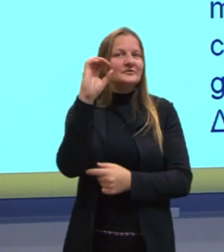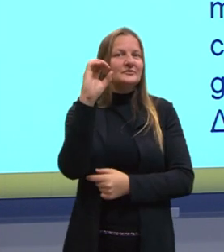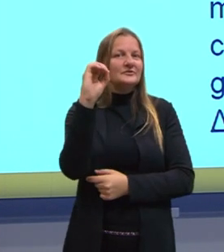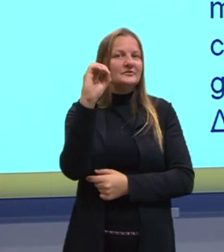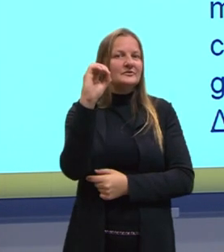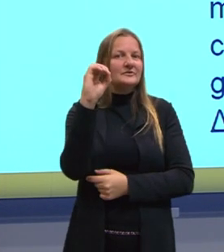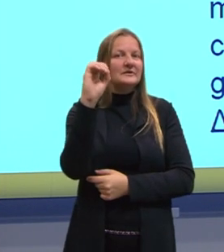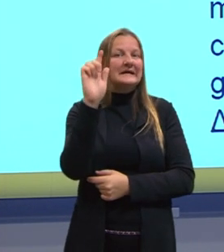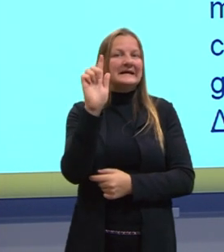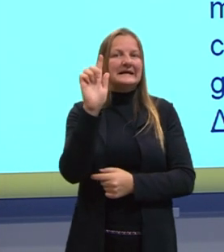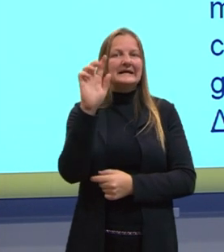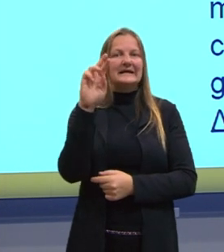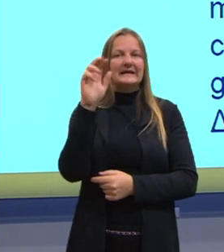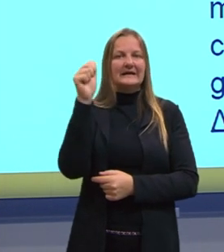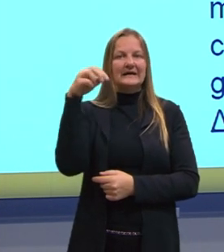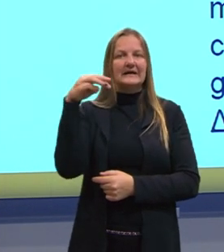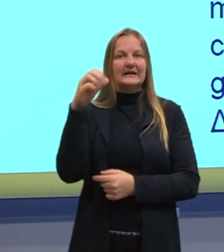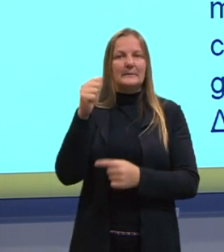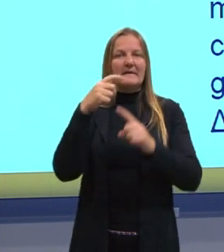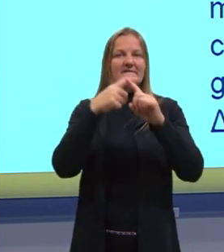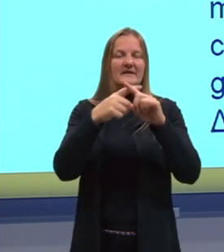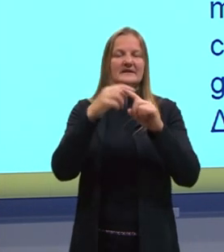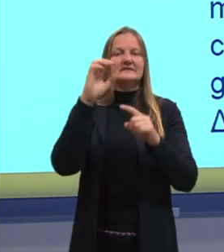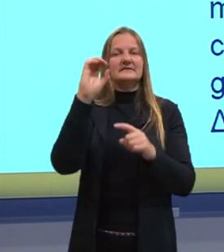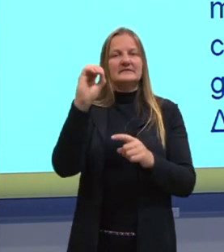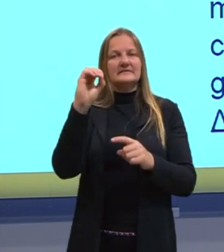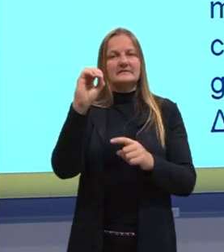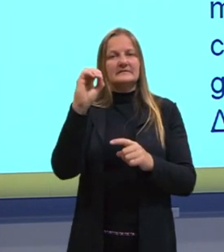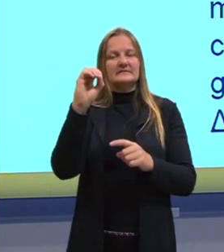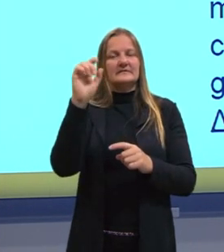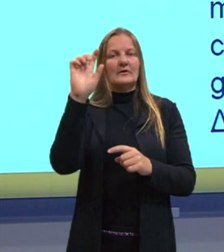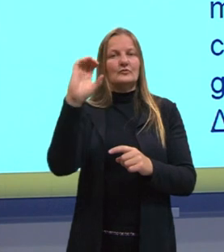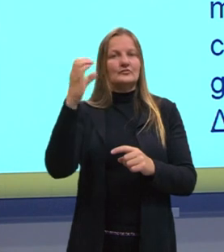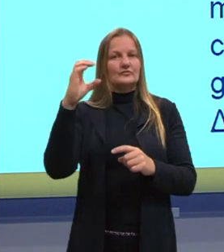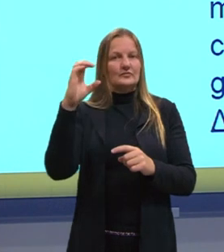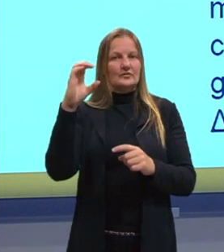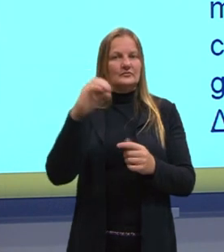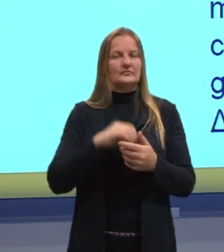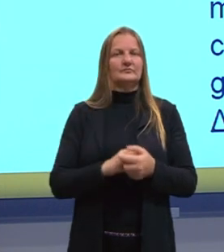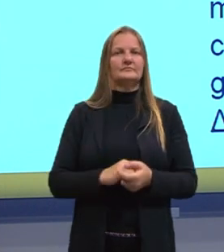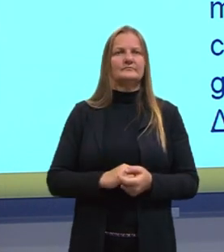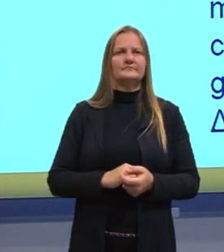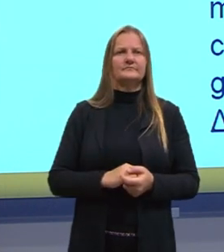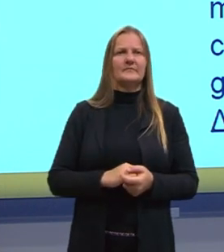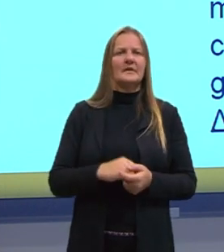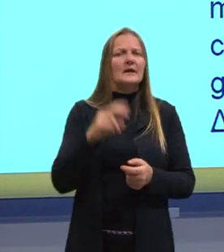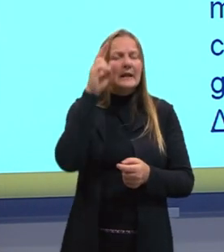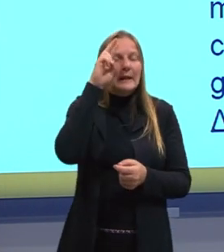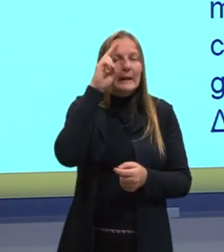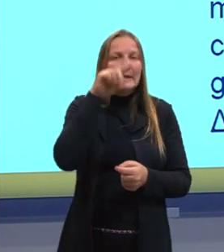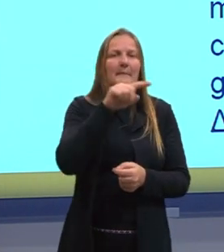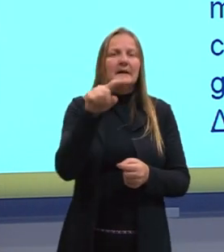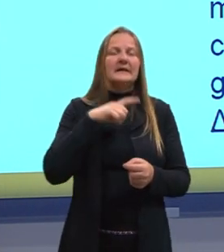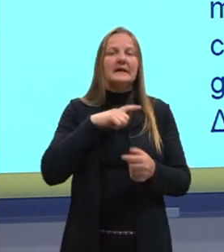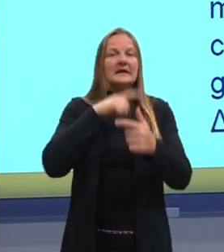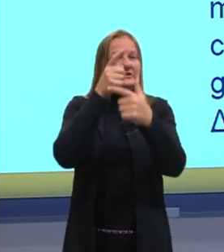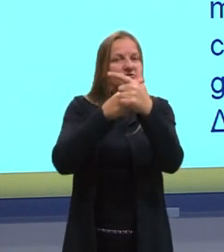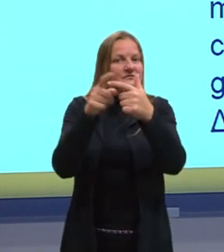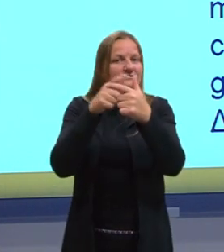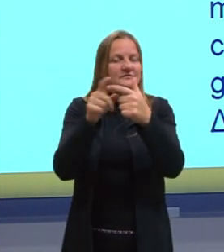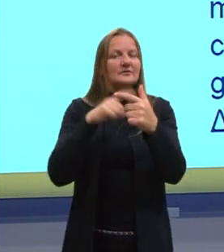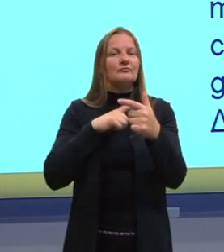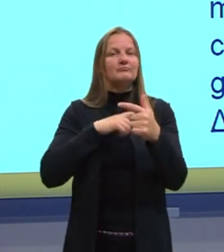desculpa, por gramas, né, multiplicada por graus Celsius, tá? Outra coisa, né, lembrem que quando a gente tem uma divisão,